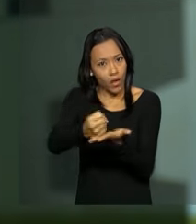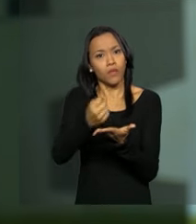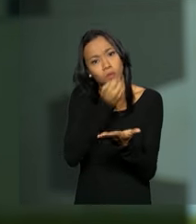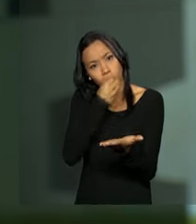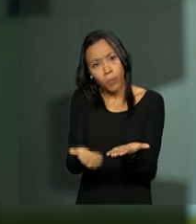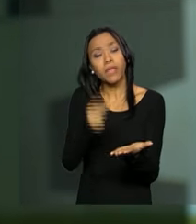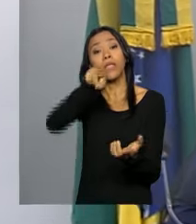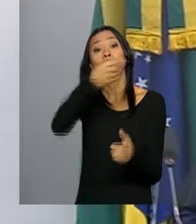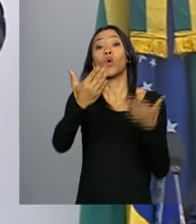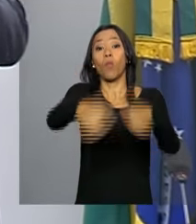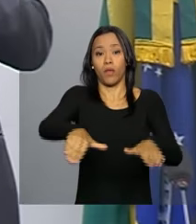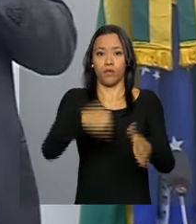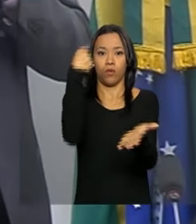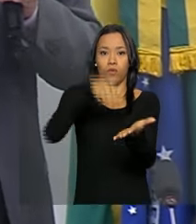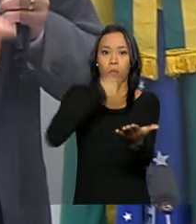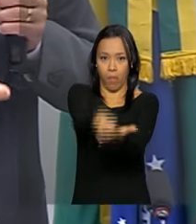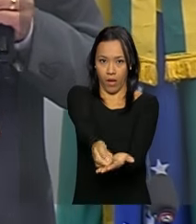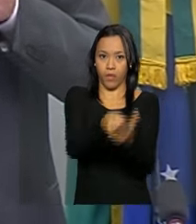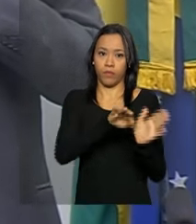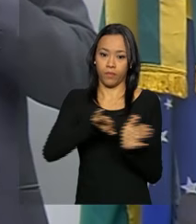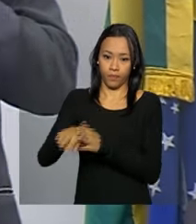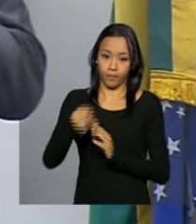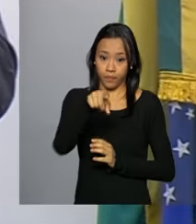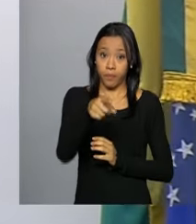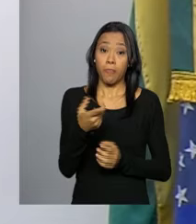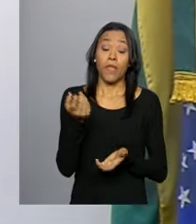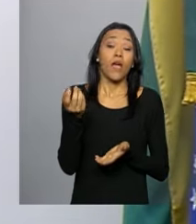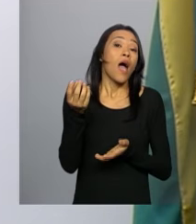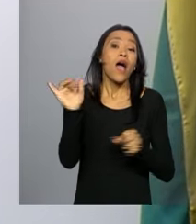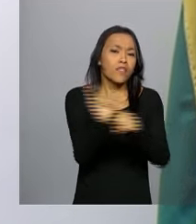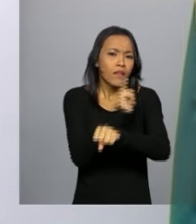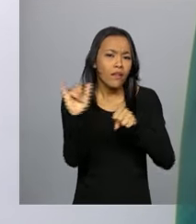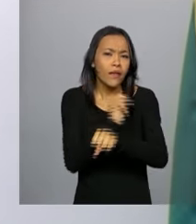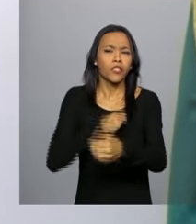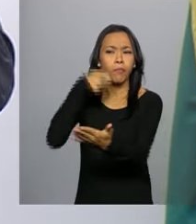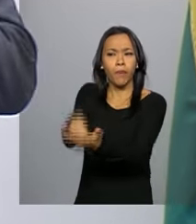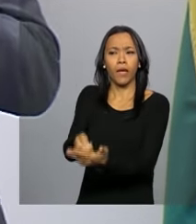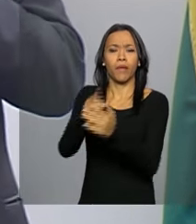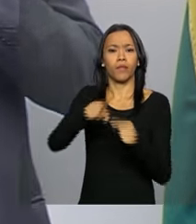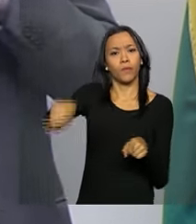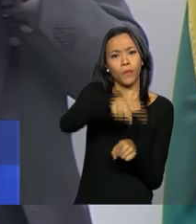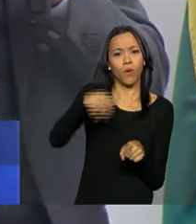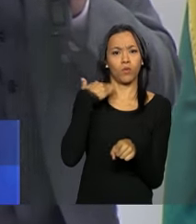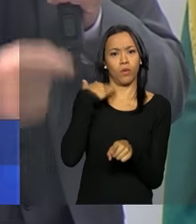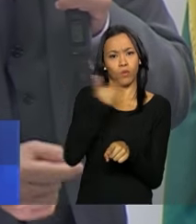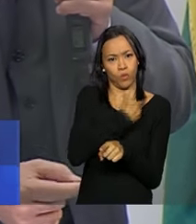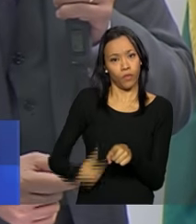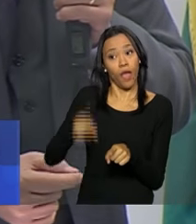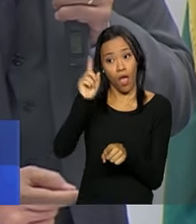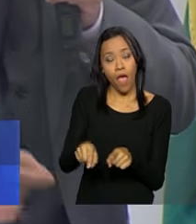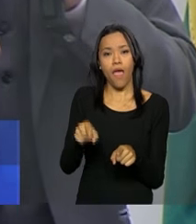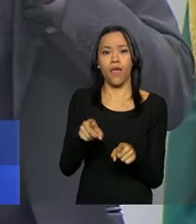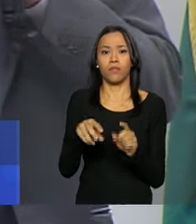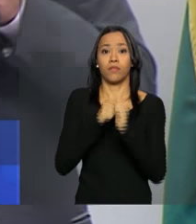compensação financeira. A metodologia de pagamentos aos pagos públicos é regulada em contratos.